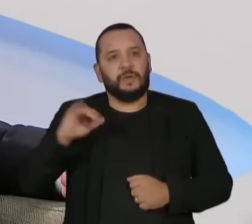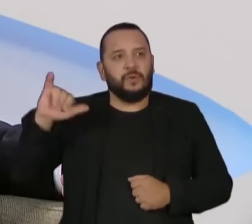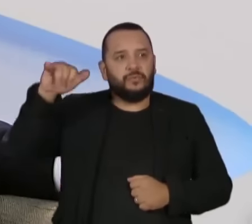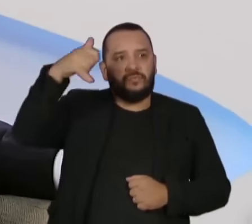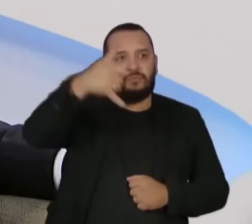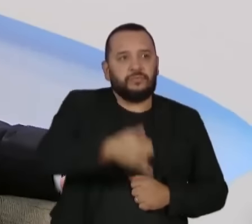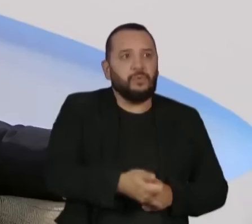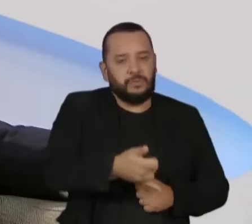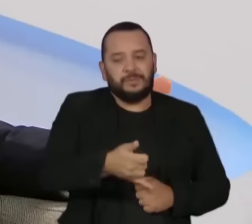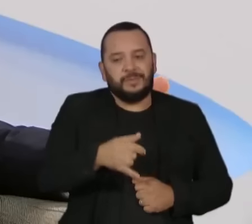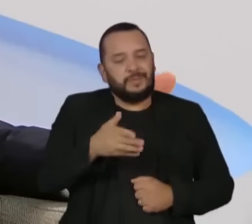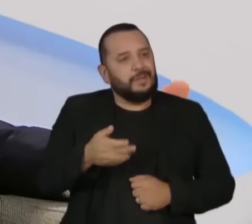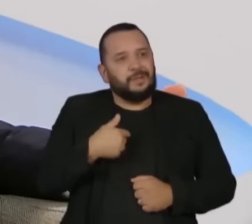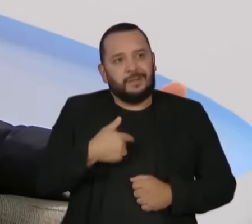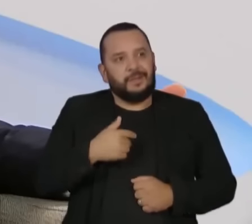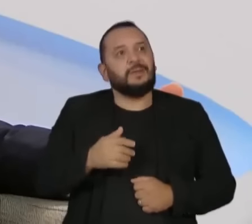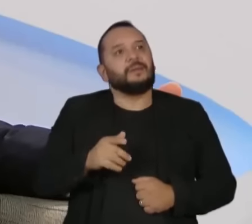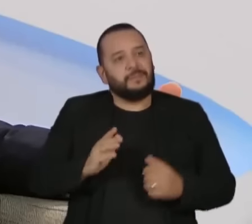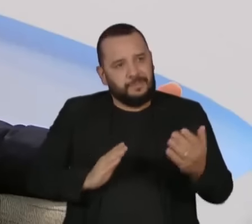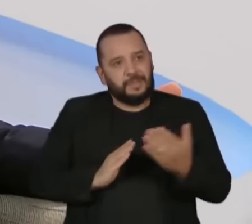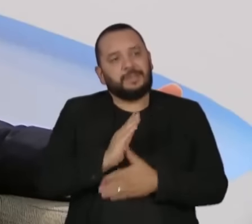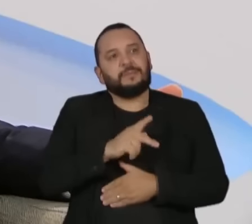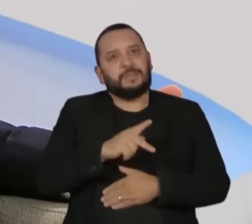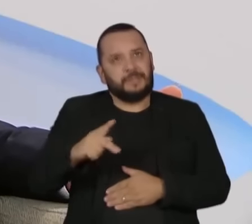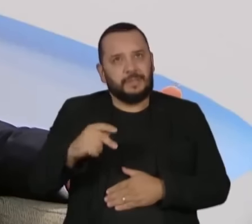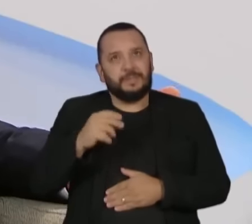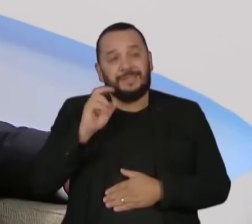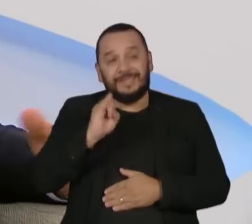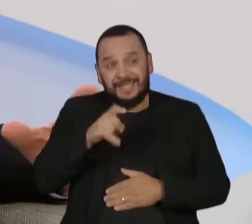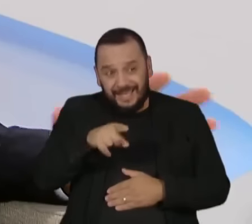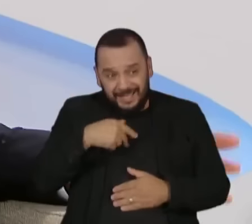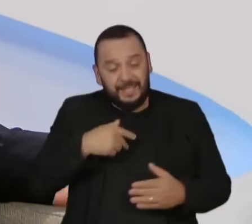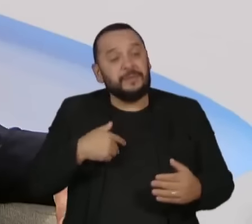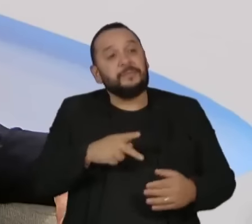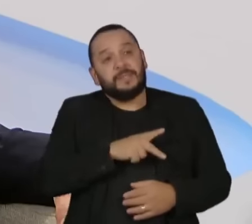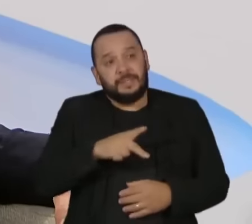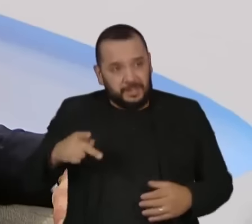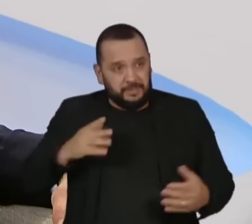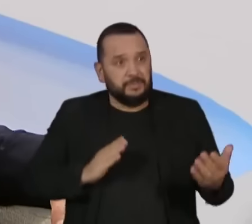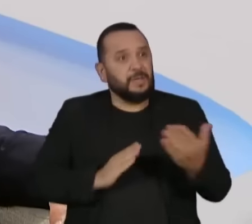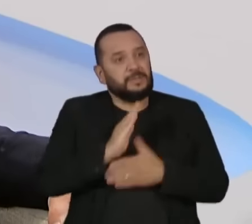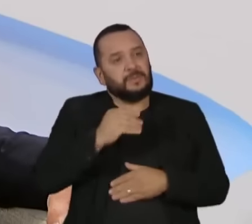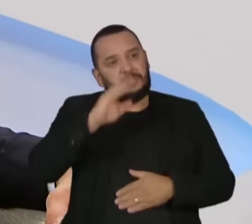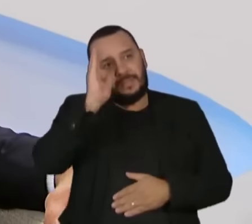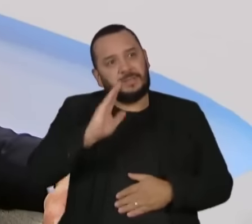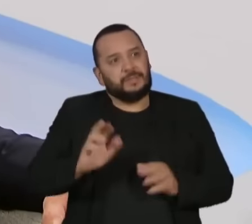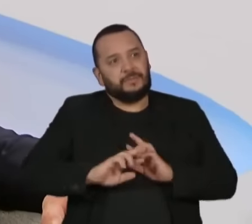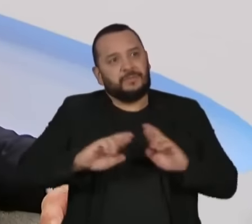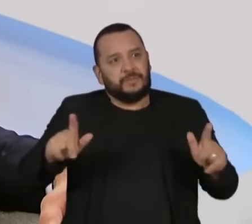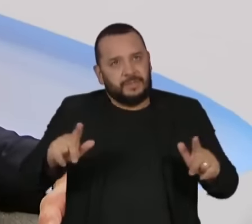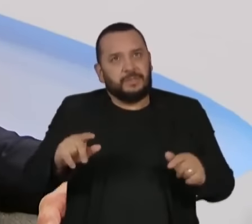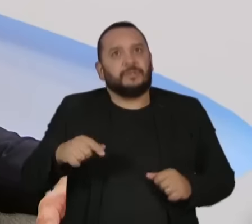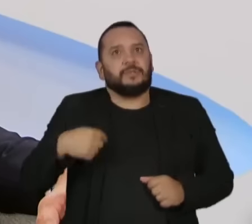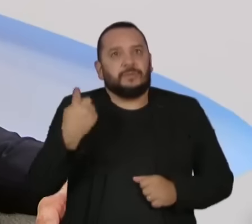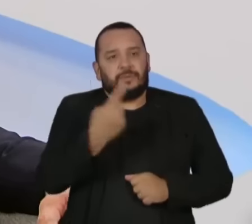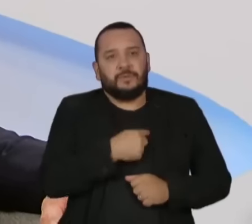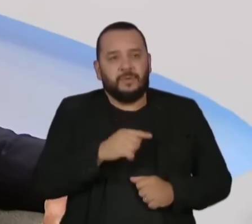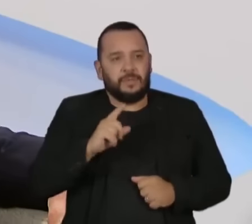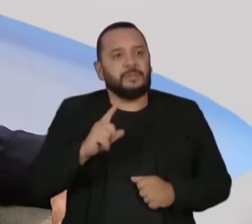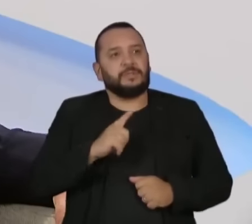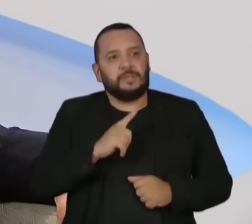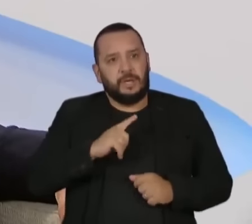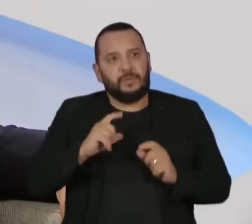presidente da República. Se ele fosse presidente da República, o Brasil era outro. Não tenho dúvida que a gente não teria entrado num grande aspiral